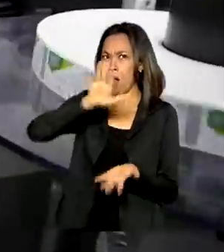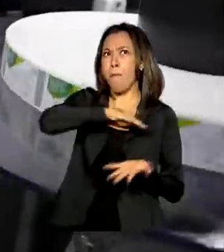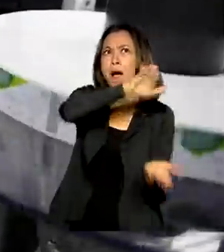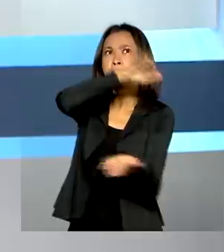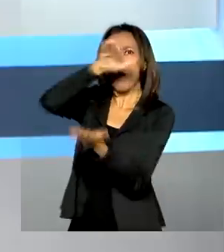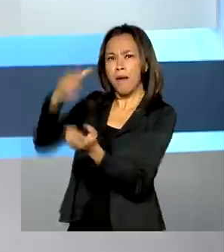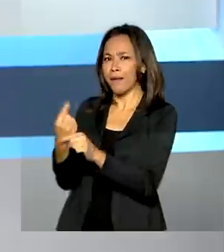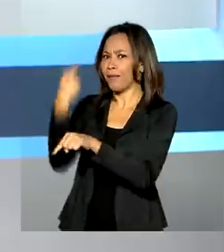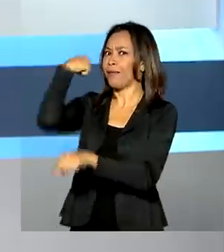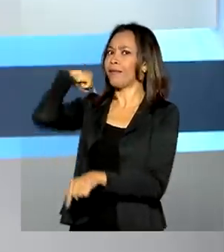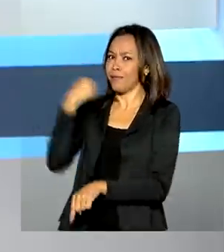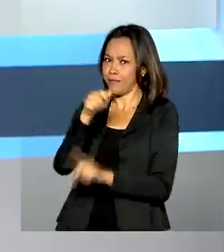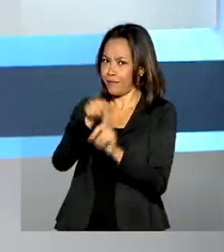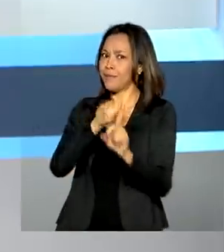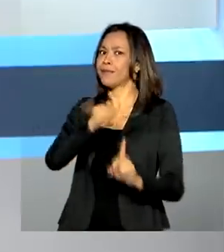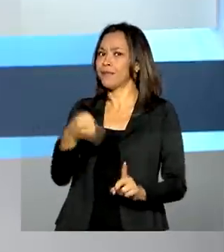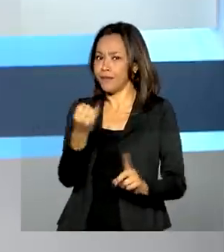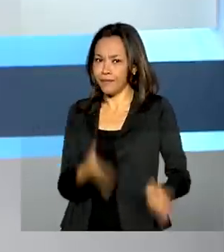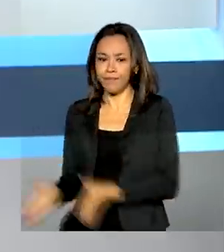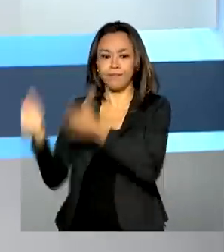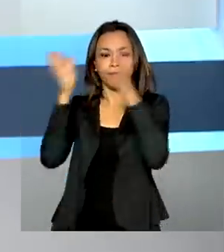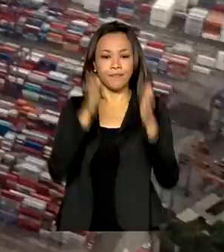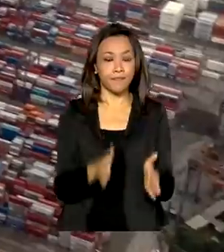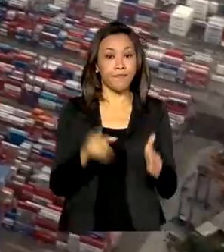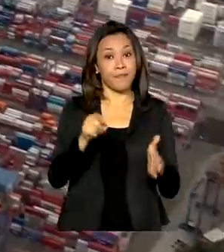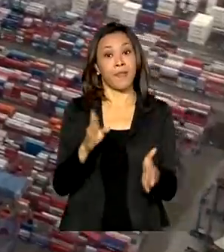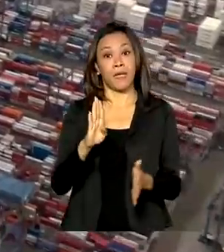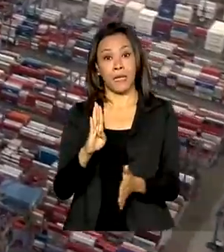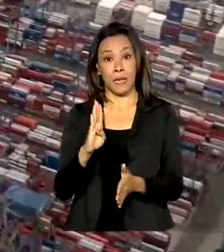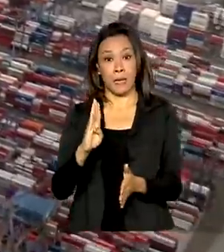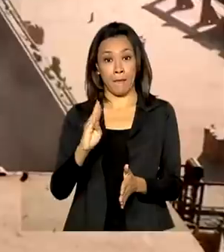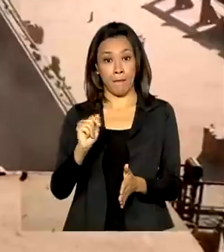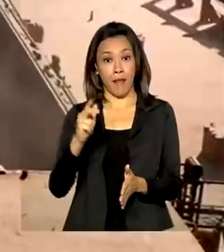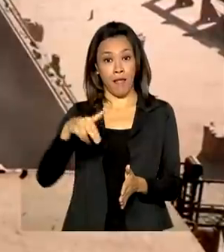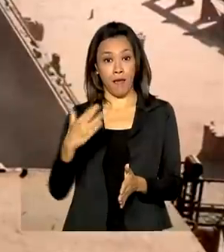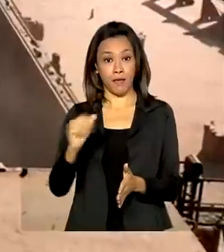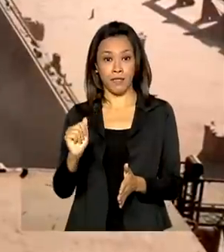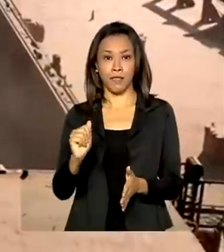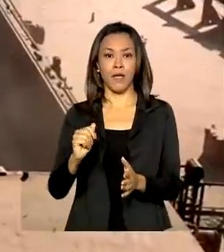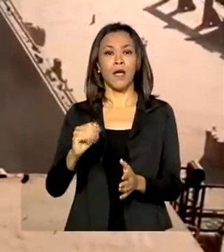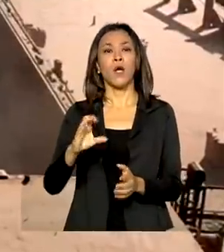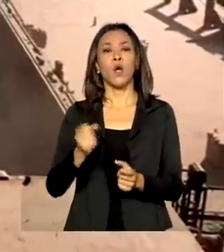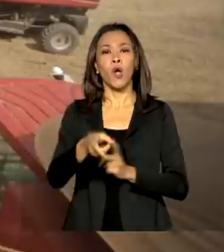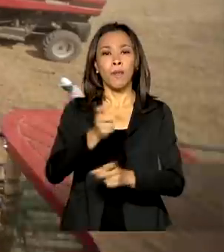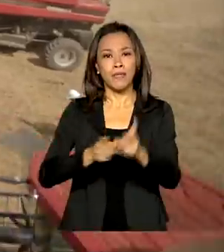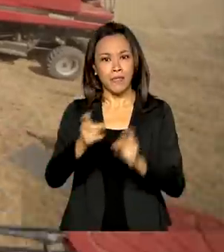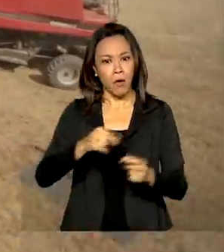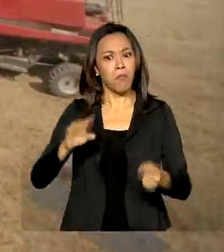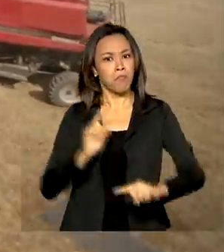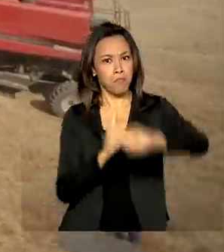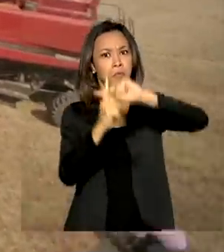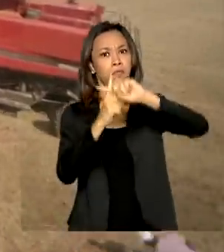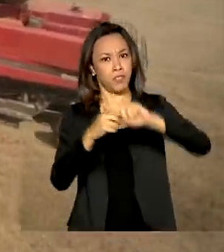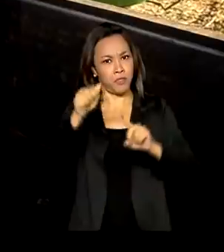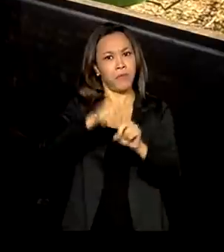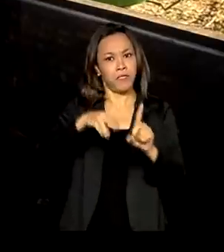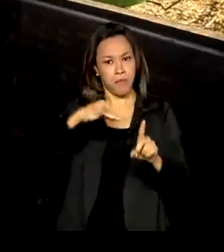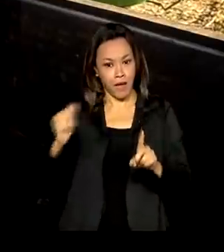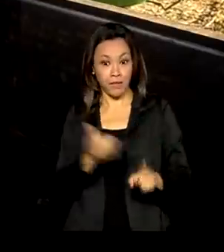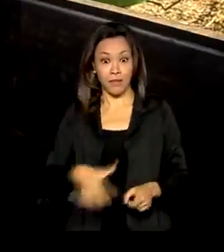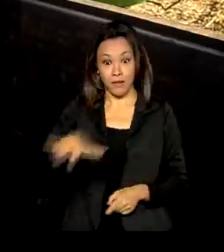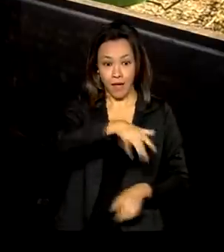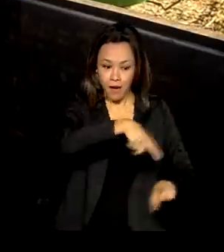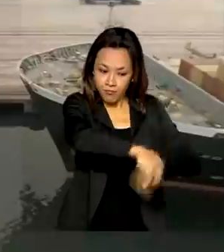janeiro. E veja também, balança comercial registra saldo positivo em março. E a agropecuária foi